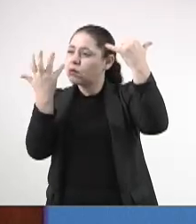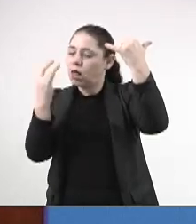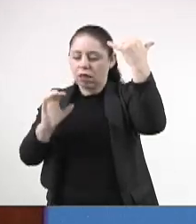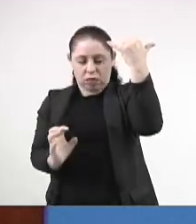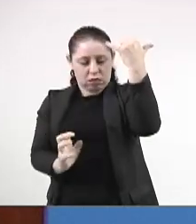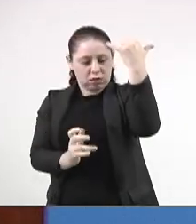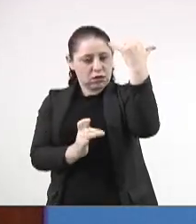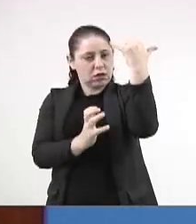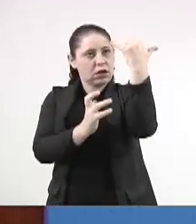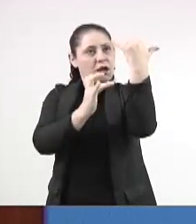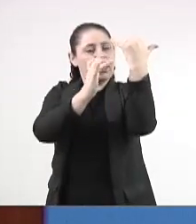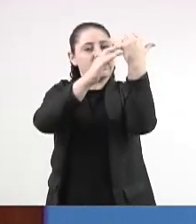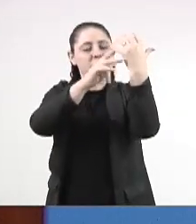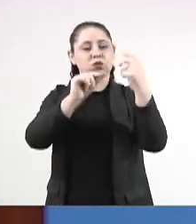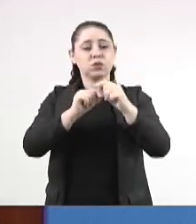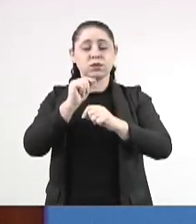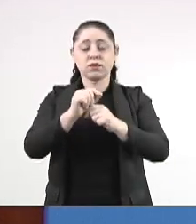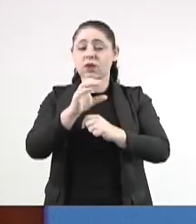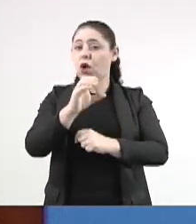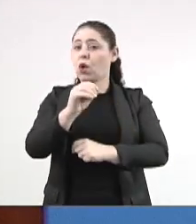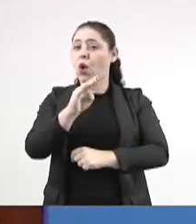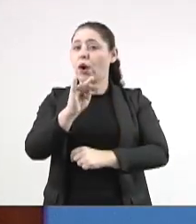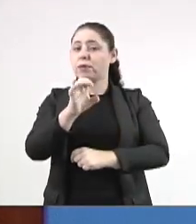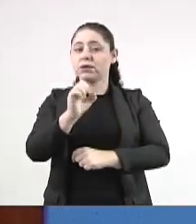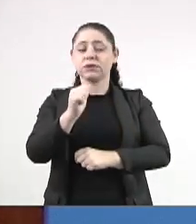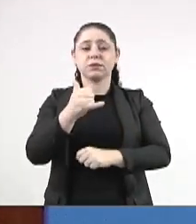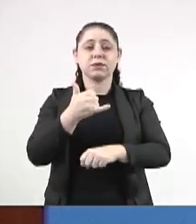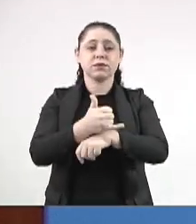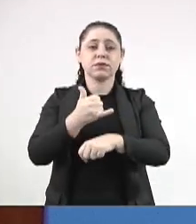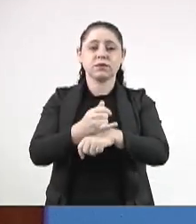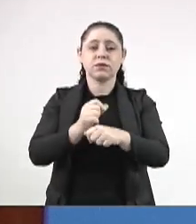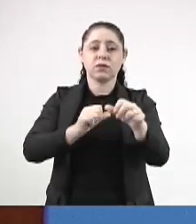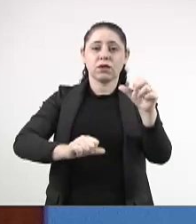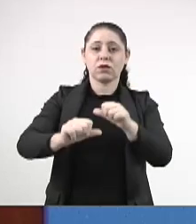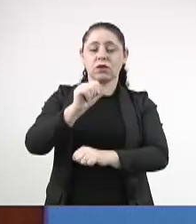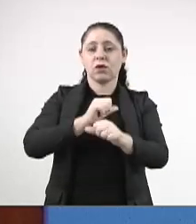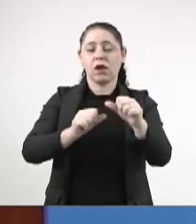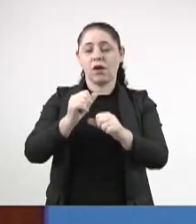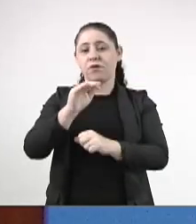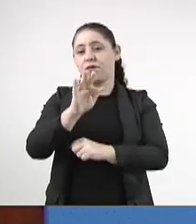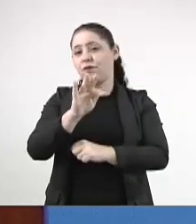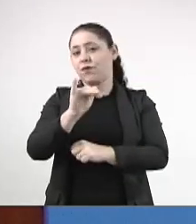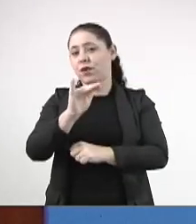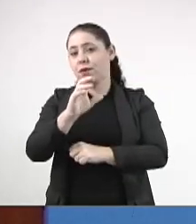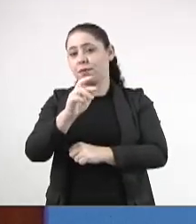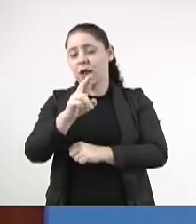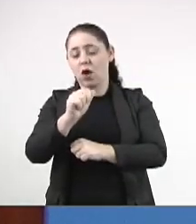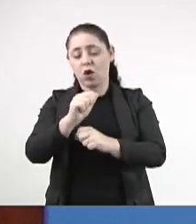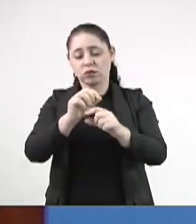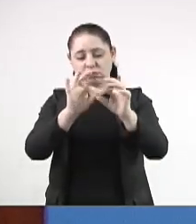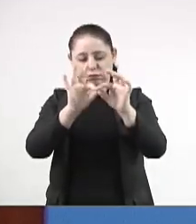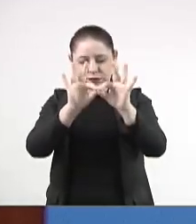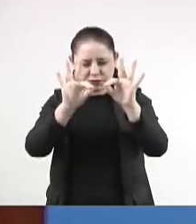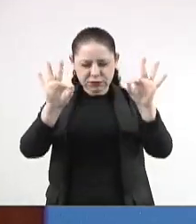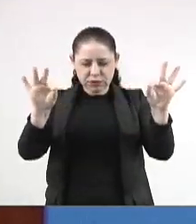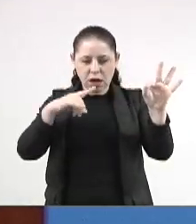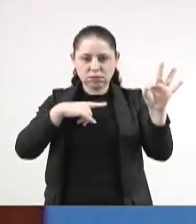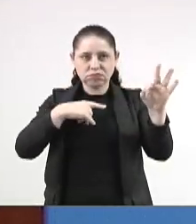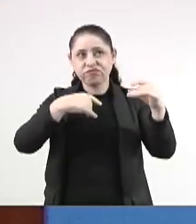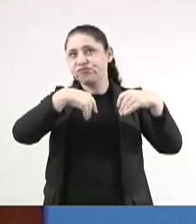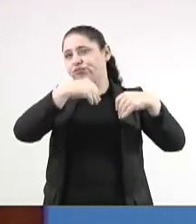Era justamente um caso de fio de cobre, eles trocaram pela fibra ótica e largaram lá.